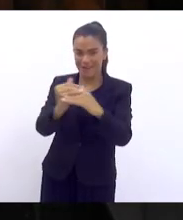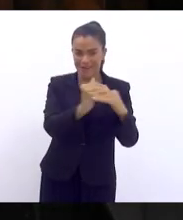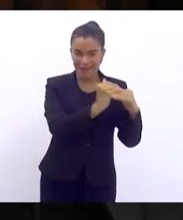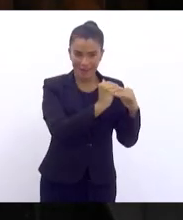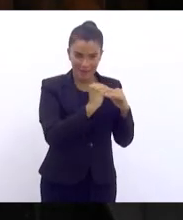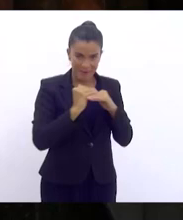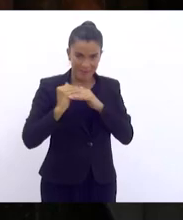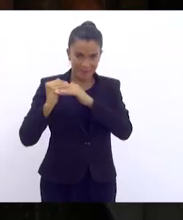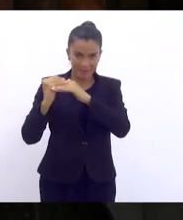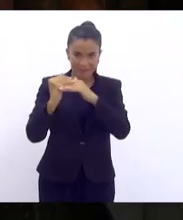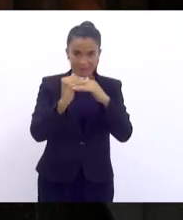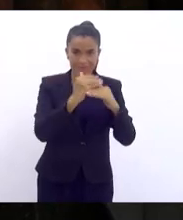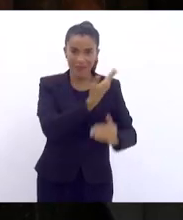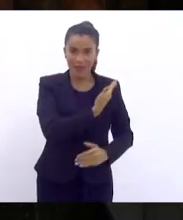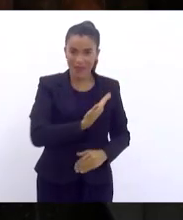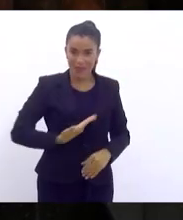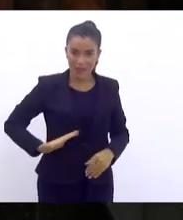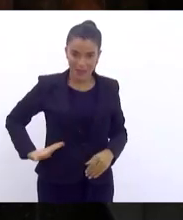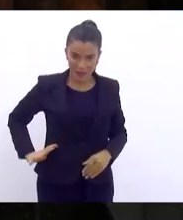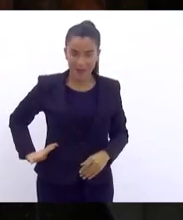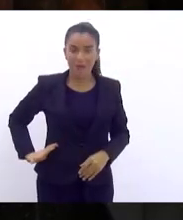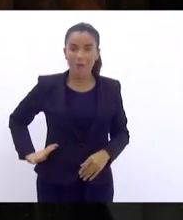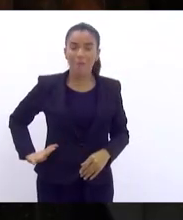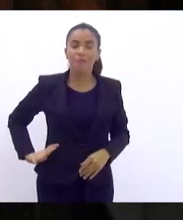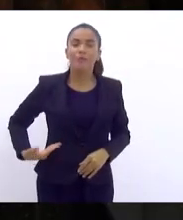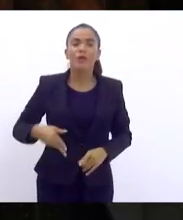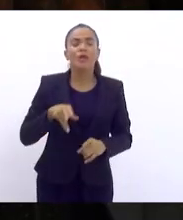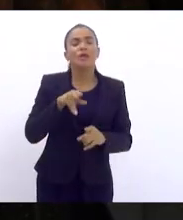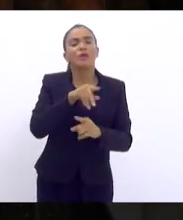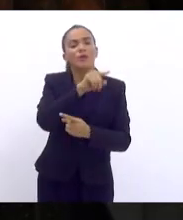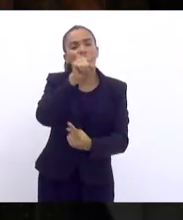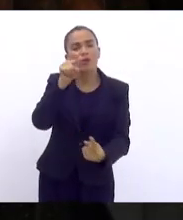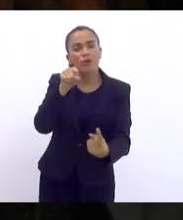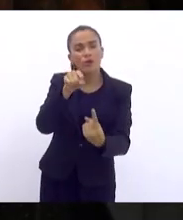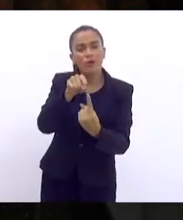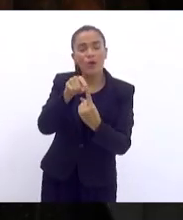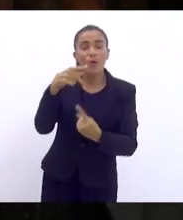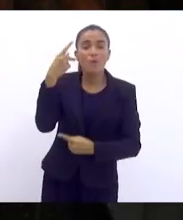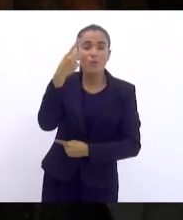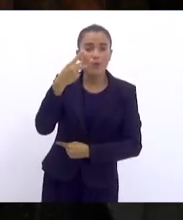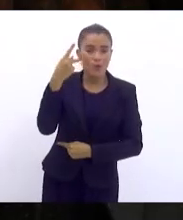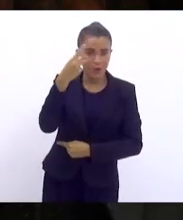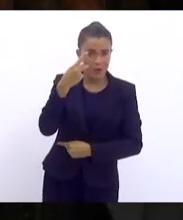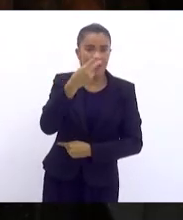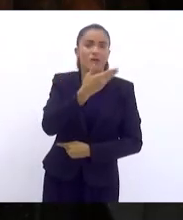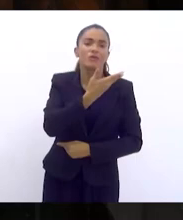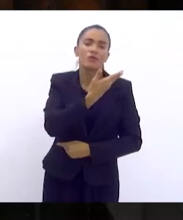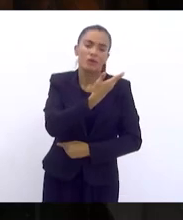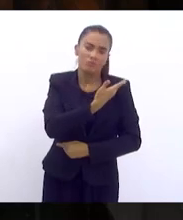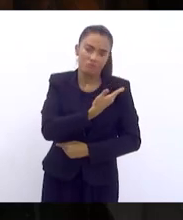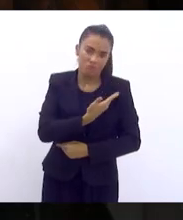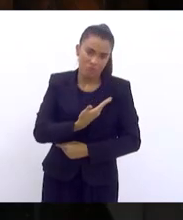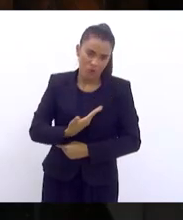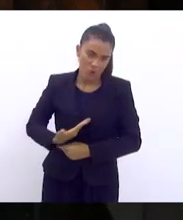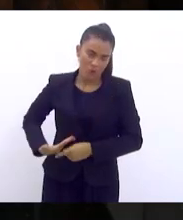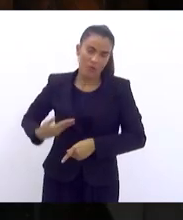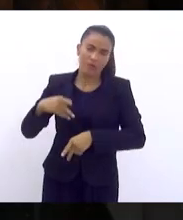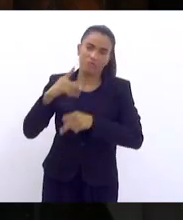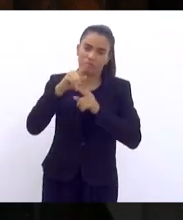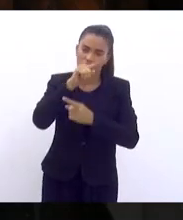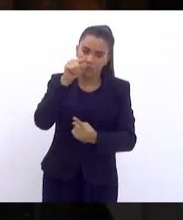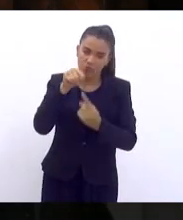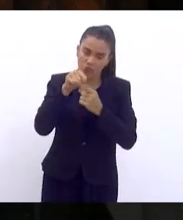republicano, que vise políticas públicas que tragam